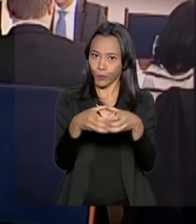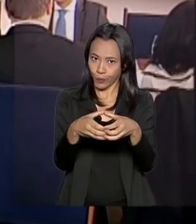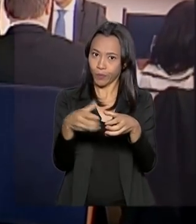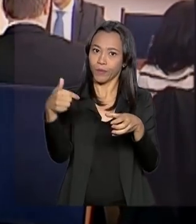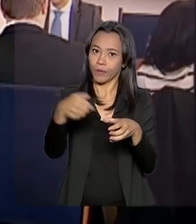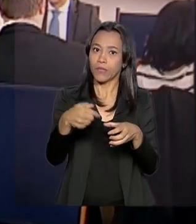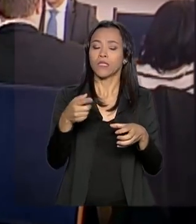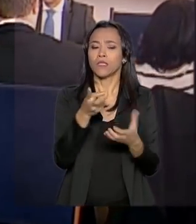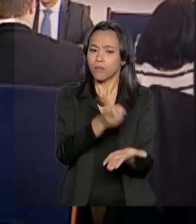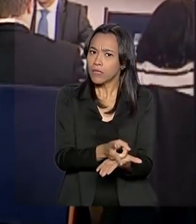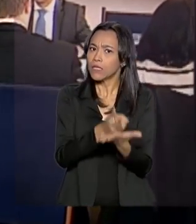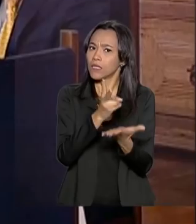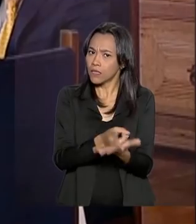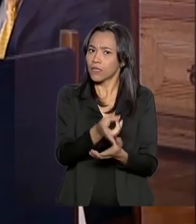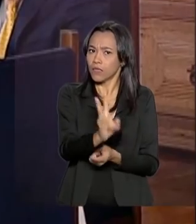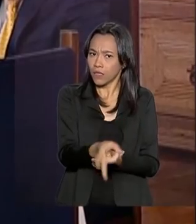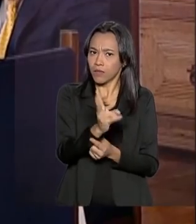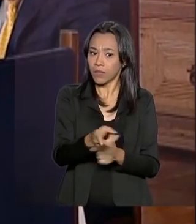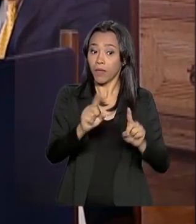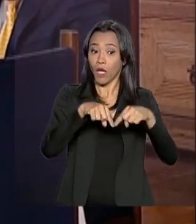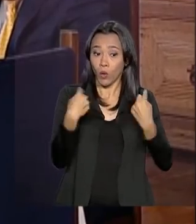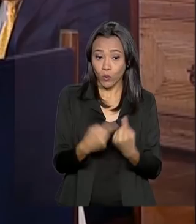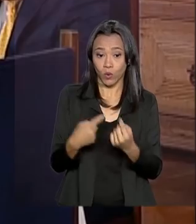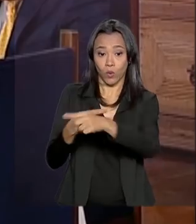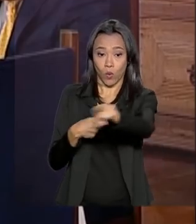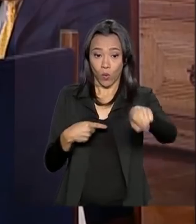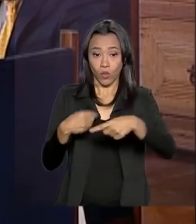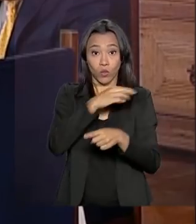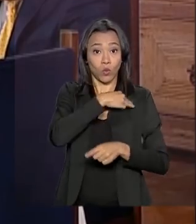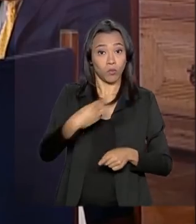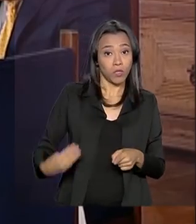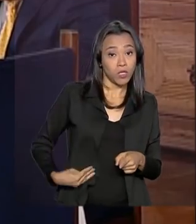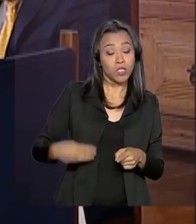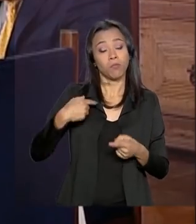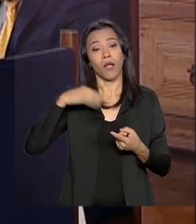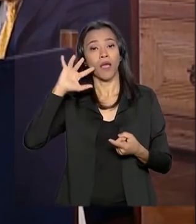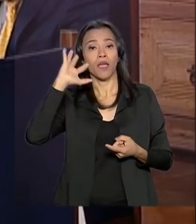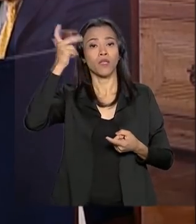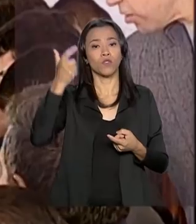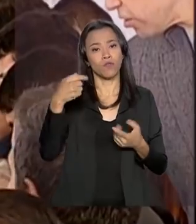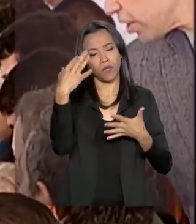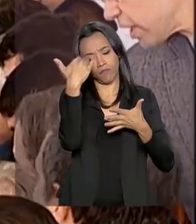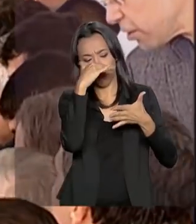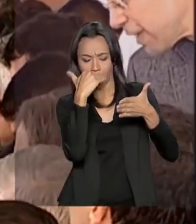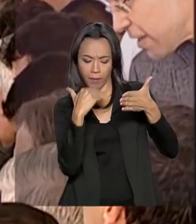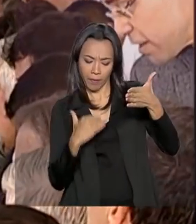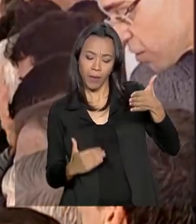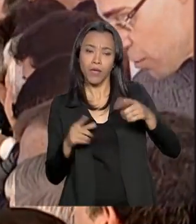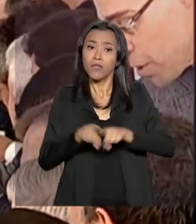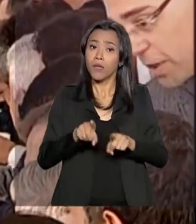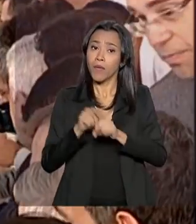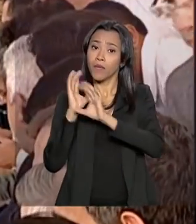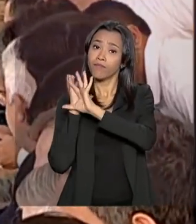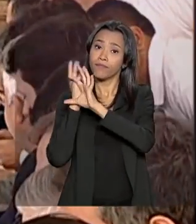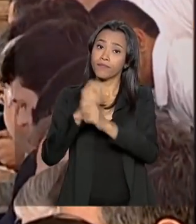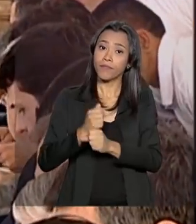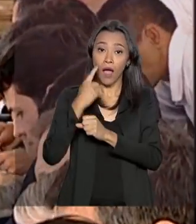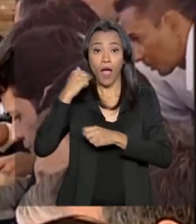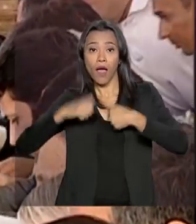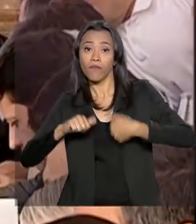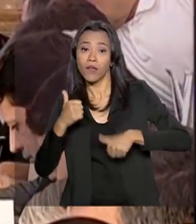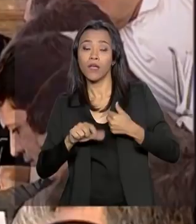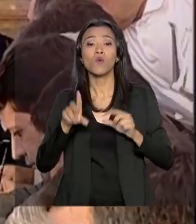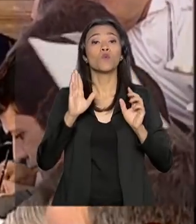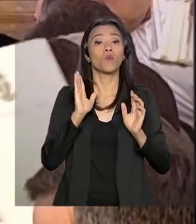ano, o presidente tem mantido reuniões regulares com os ministros pra decidir sobre medidas a serem tomadas e também pra avaliar o que já está sendo feito